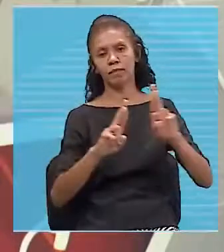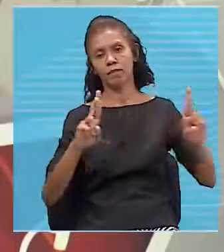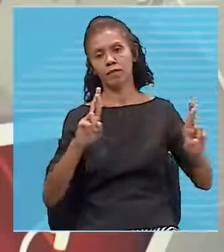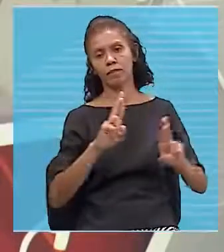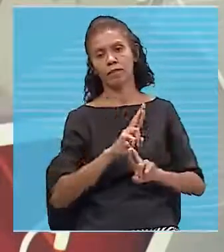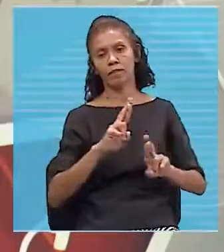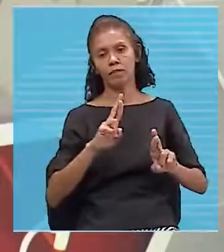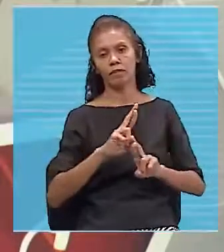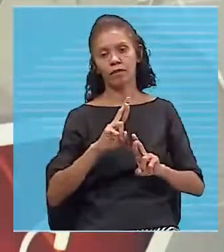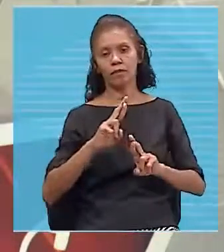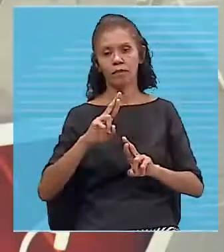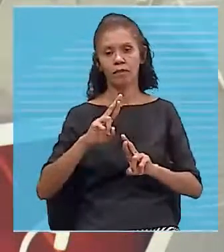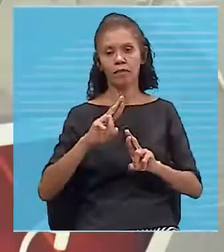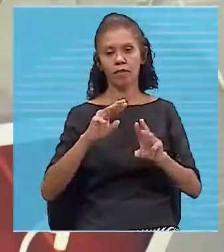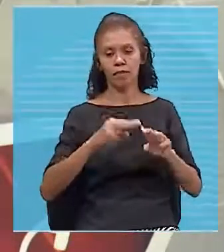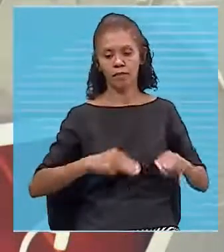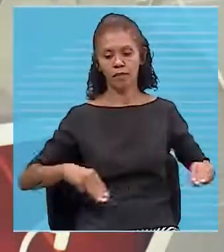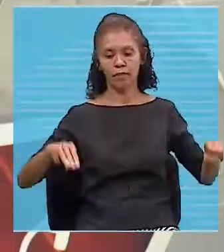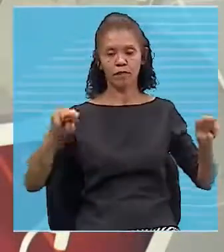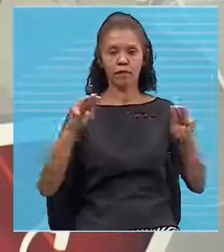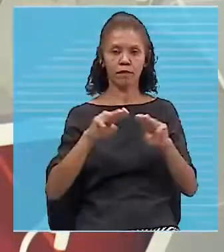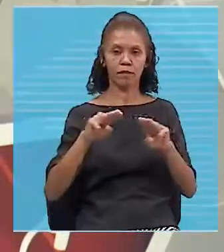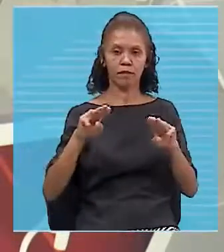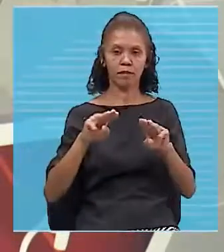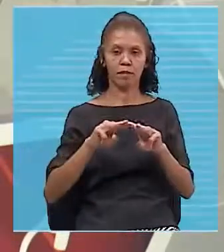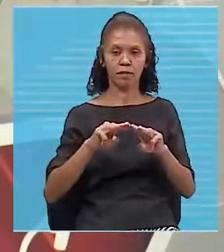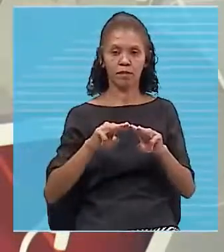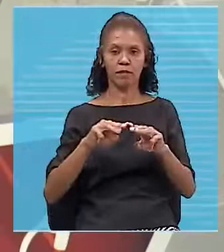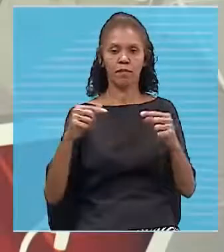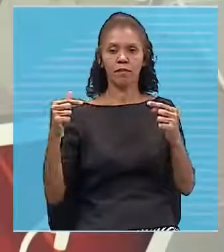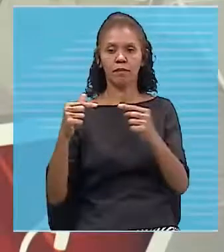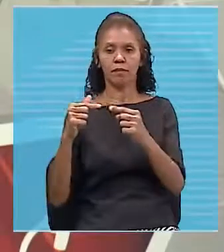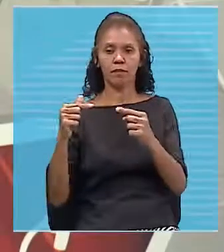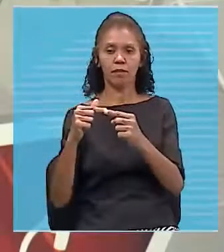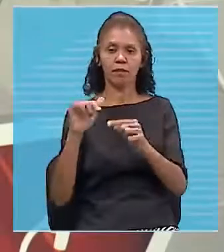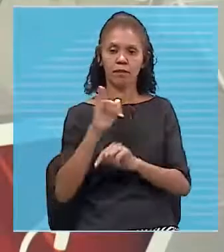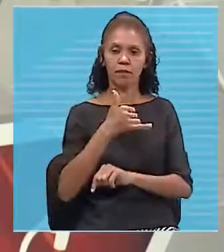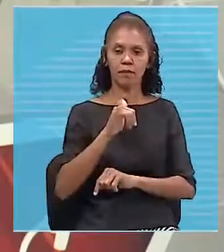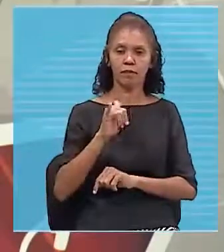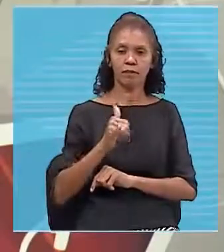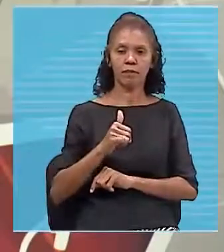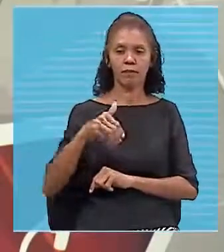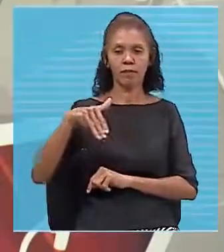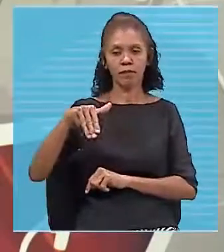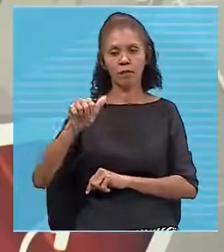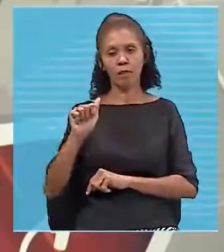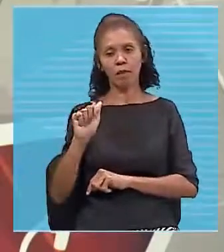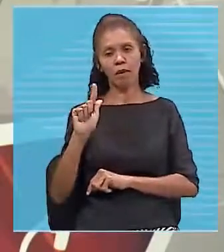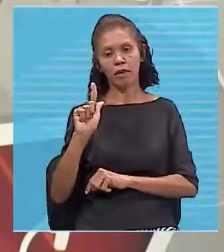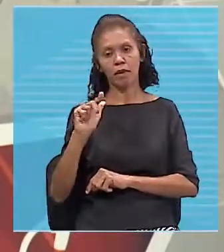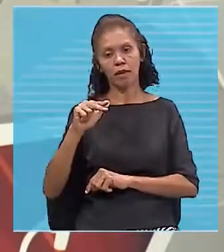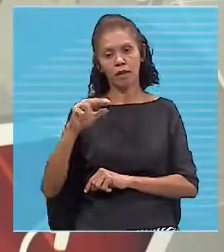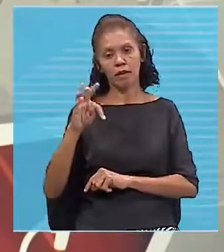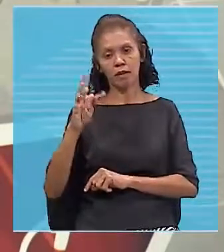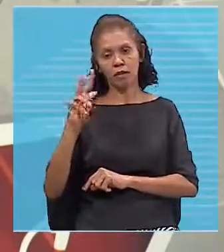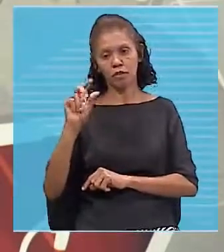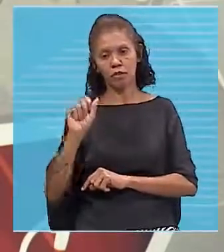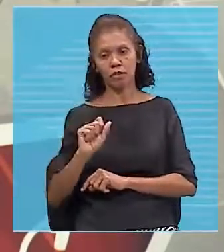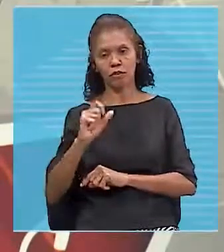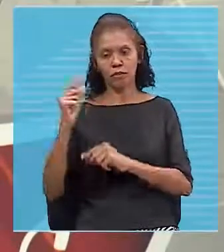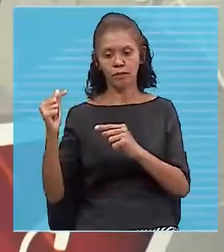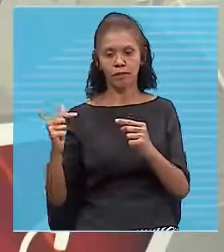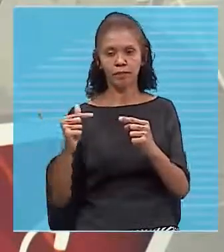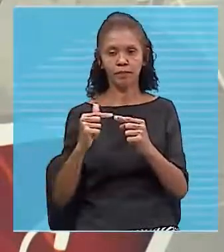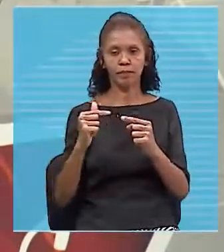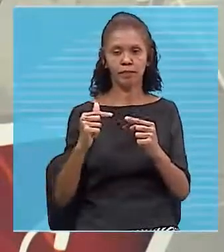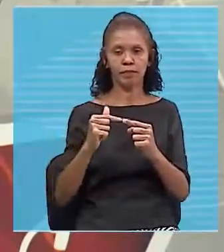magnetismo com eletricidade, certo? magnetismo com corrente elétrica. E hoje não